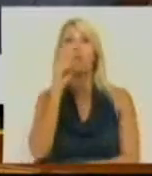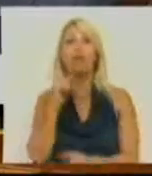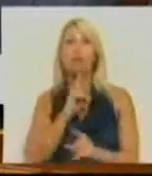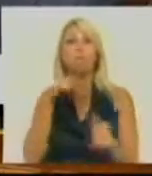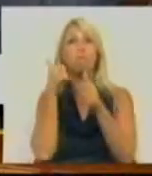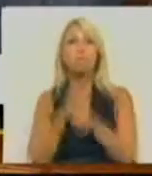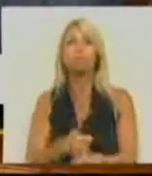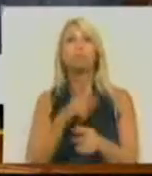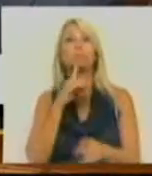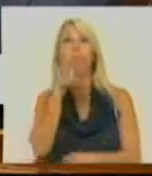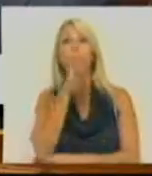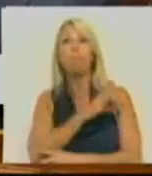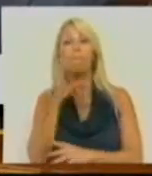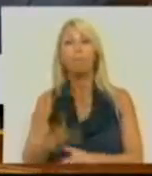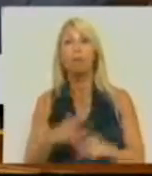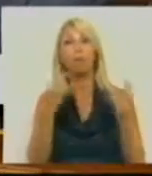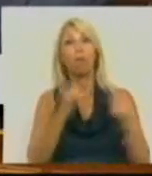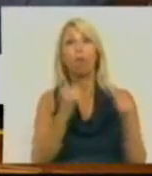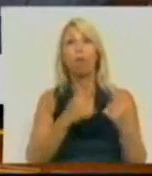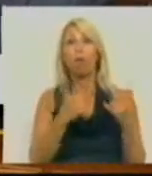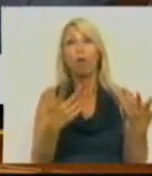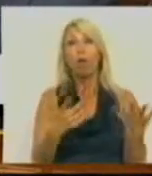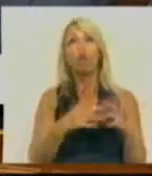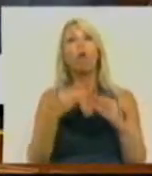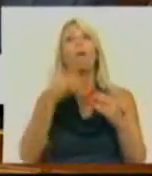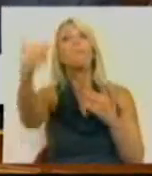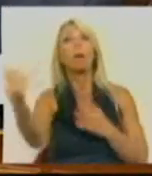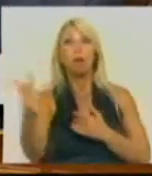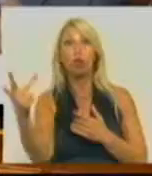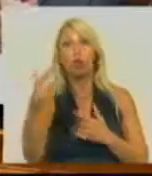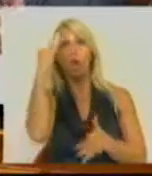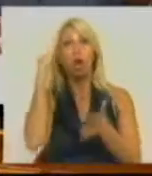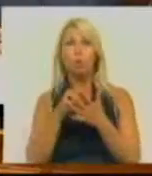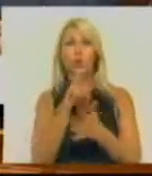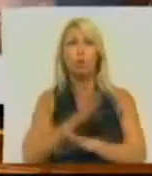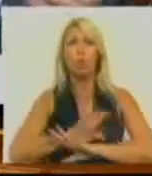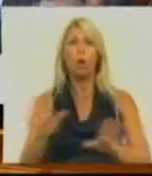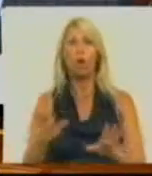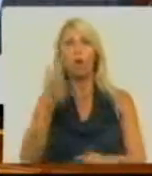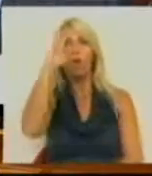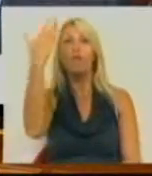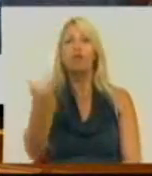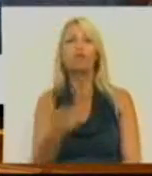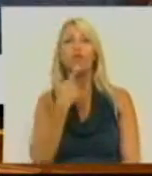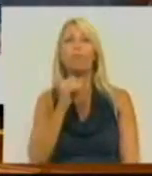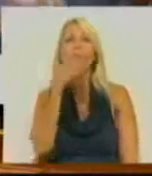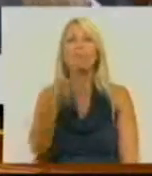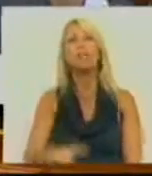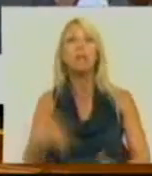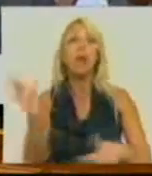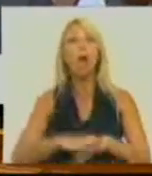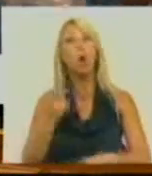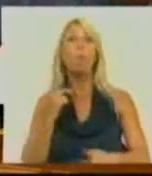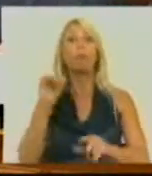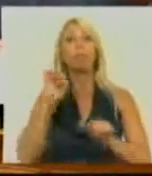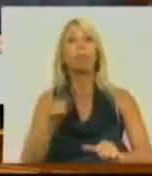além da Troika. Ia-se para além da Troika e deu este resultado desastroso. Portanto vossas excelências não podem querer desculpar-se sempre com o passado. Têm aqui